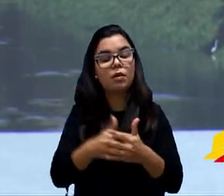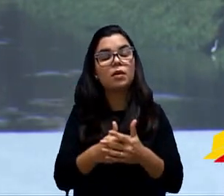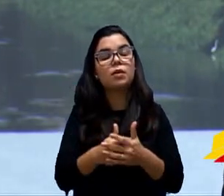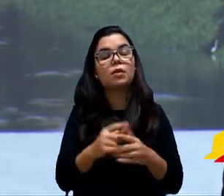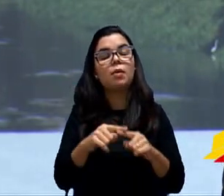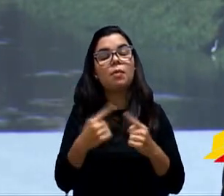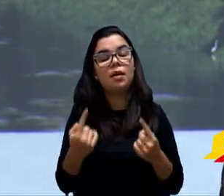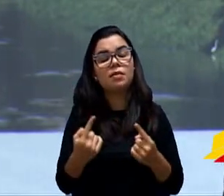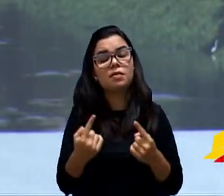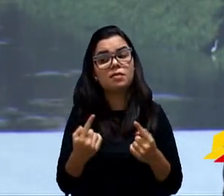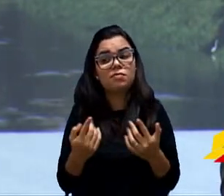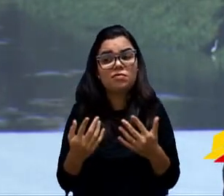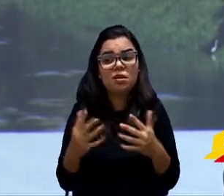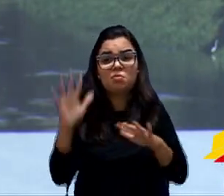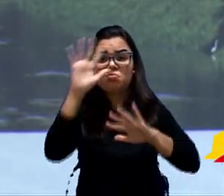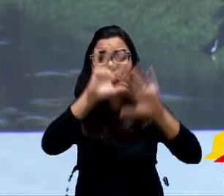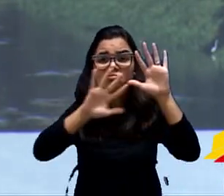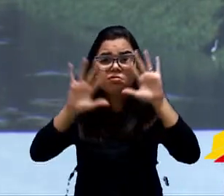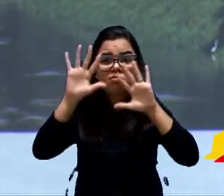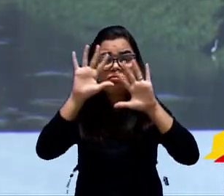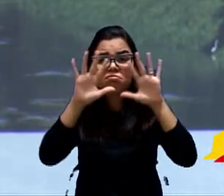fica muito obscuro.